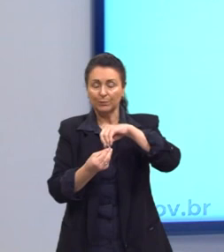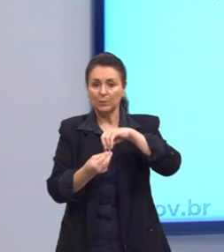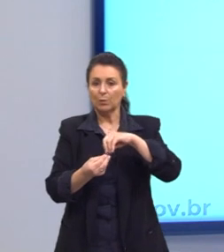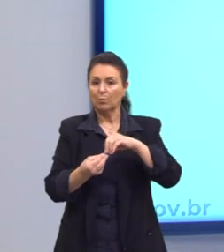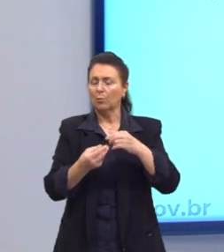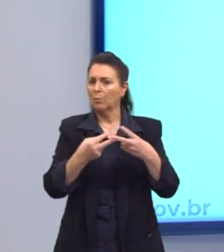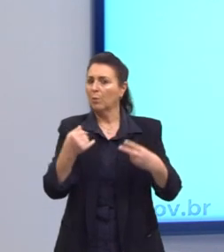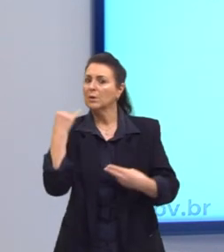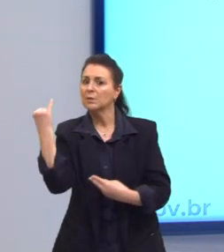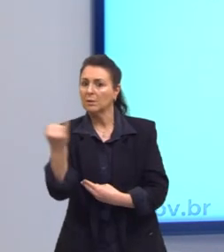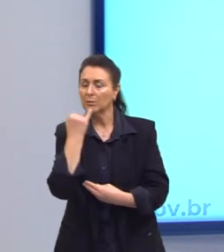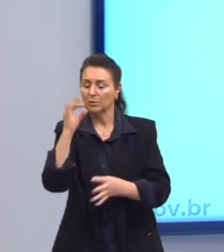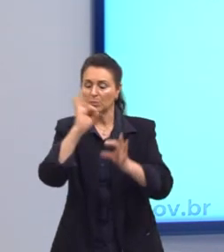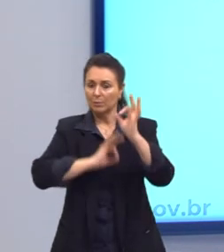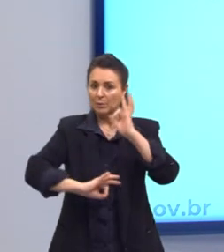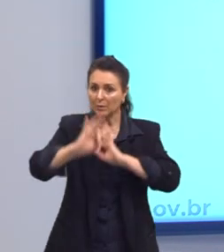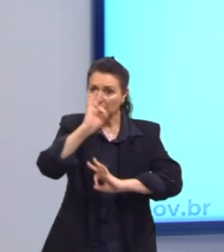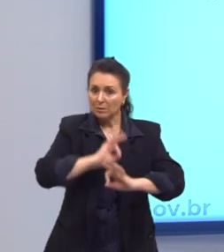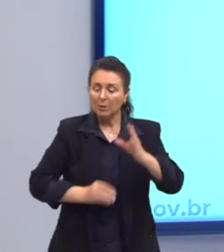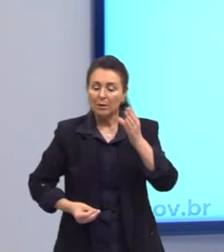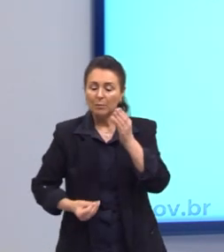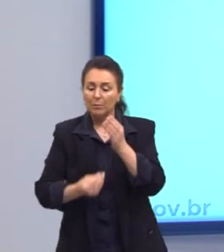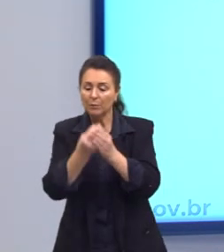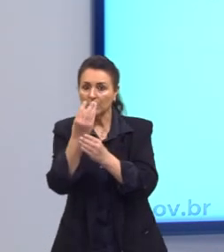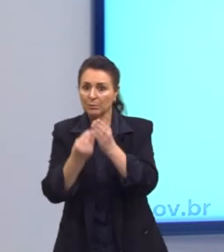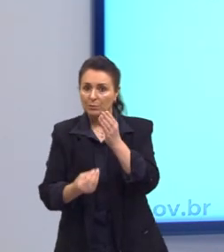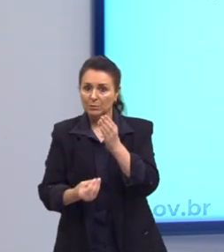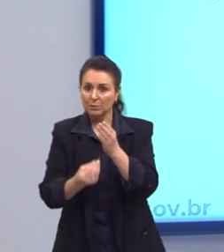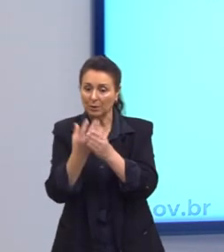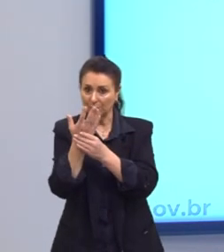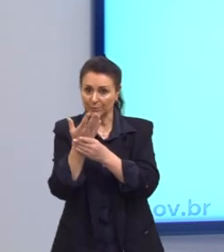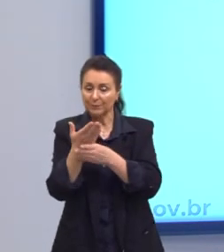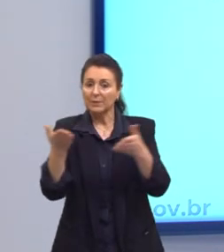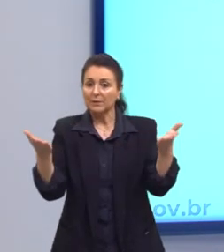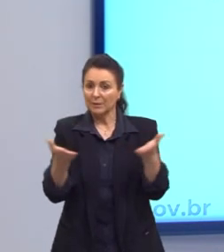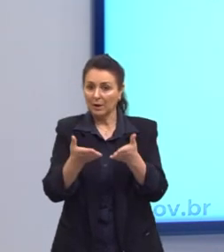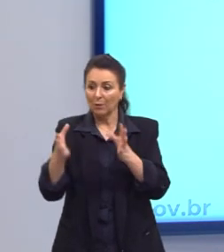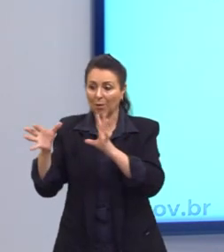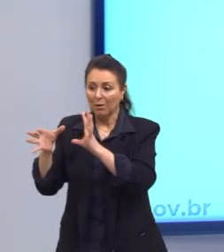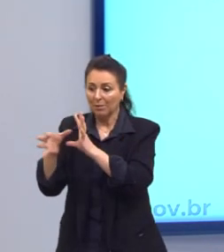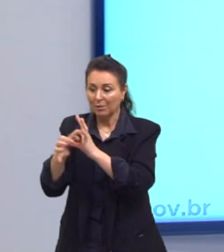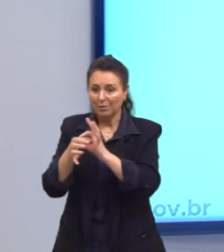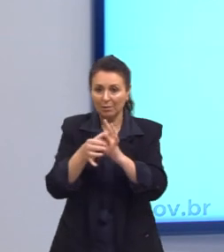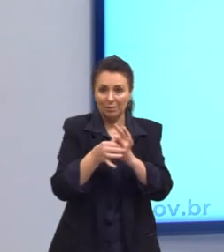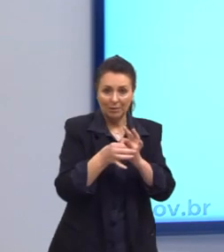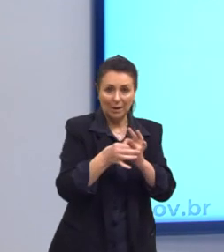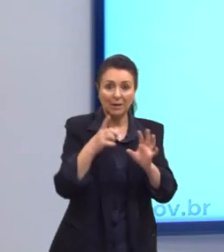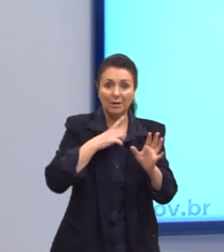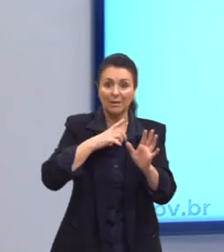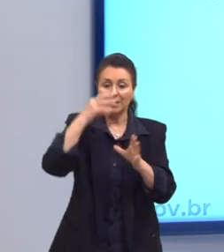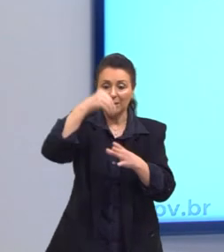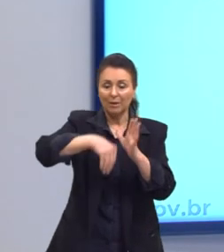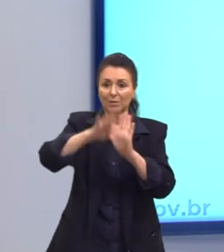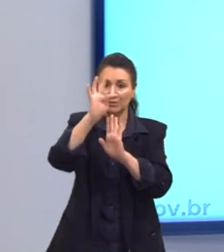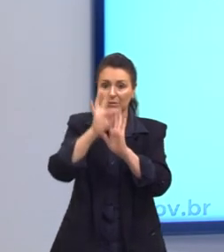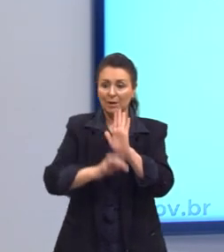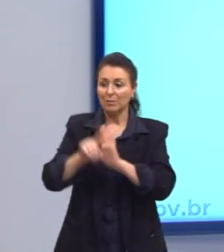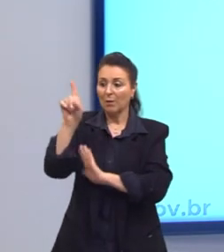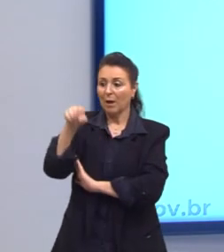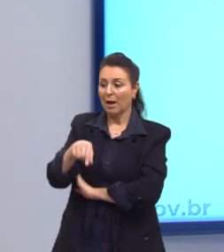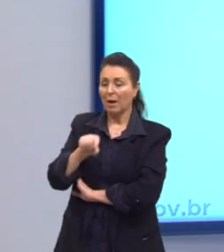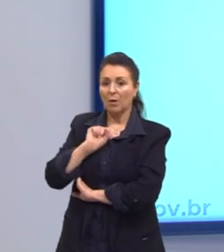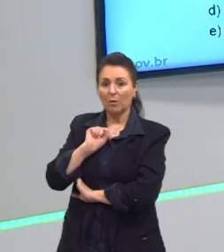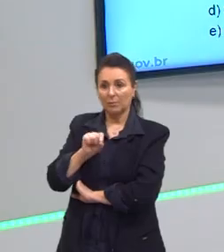essencial para a organização da produção na conjuntura destacada no texto é, olha só, aquilo que nós falávamos